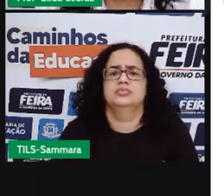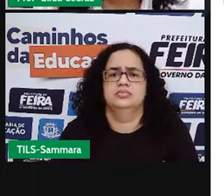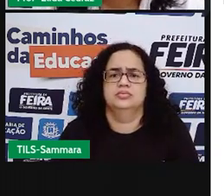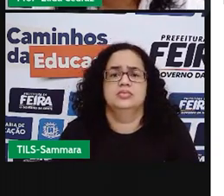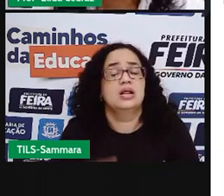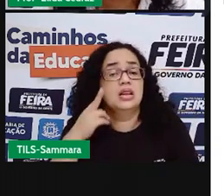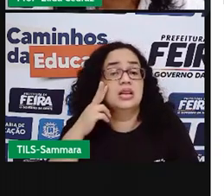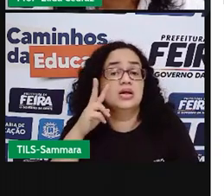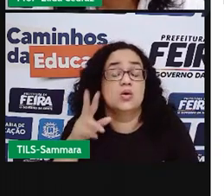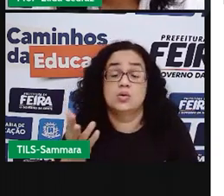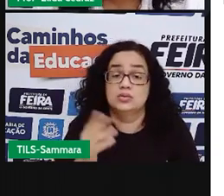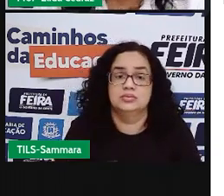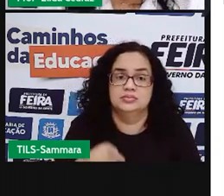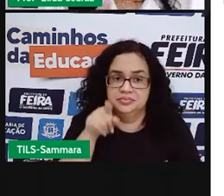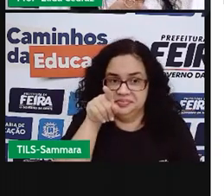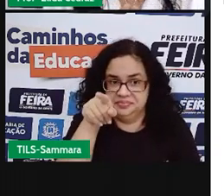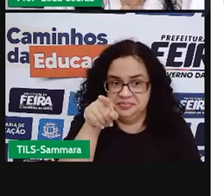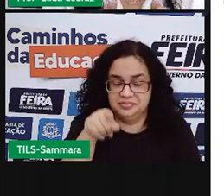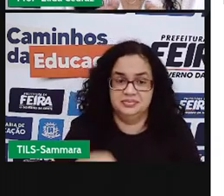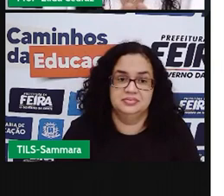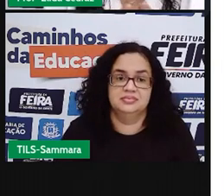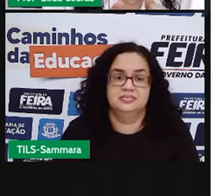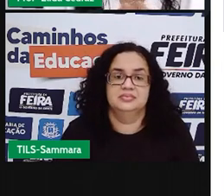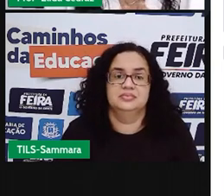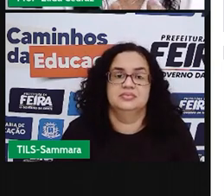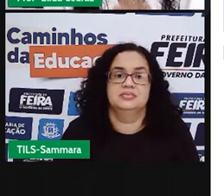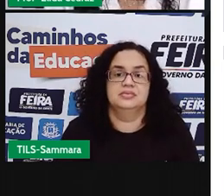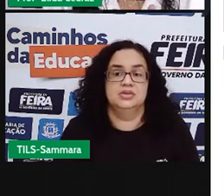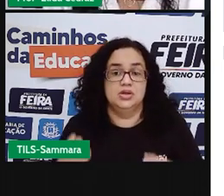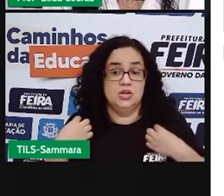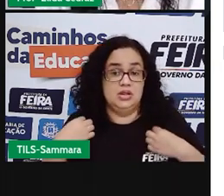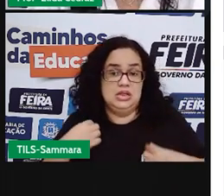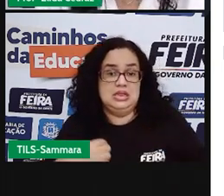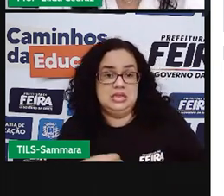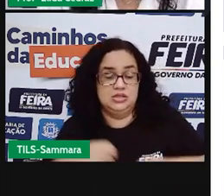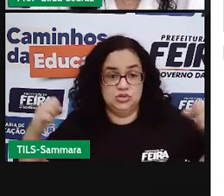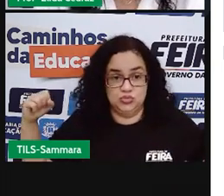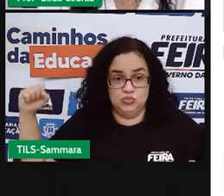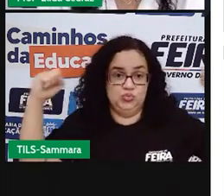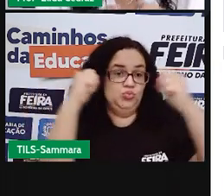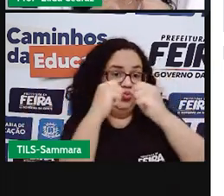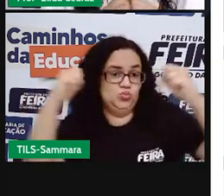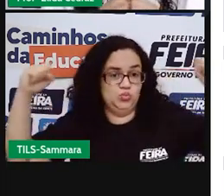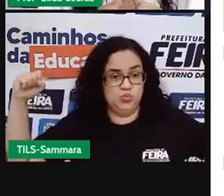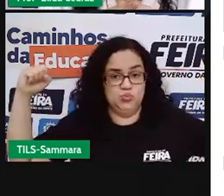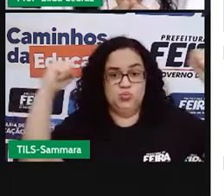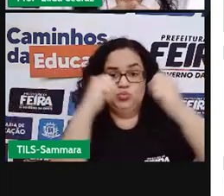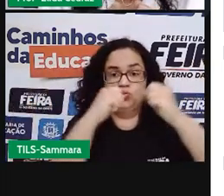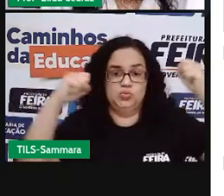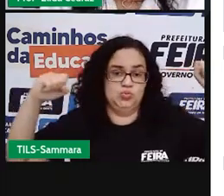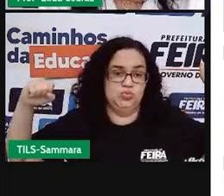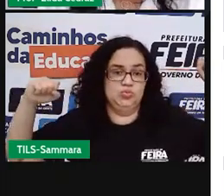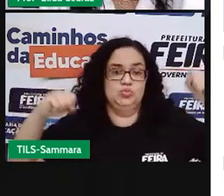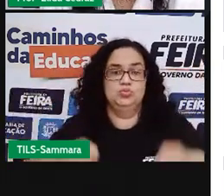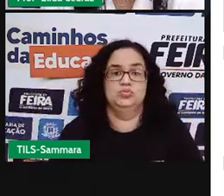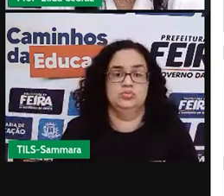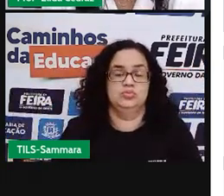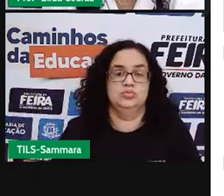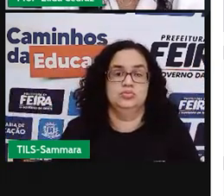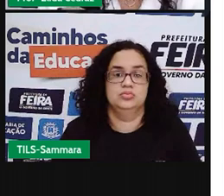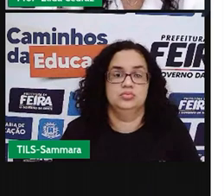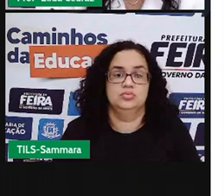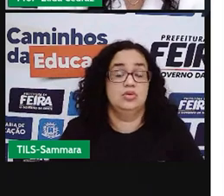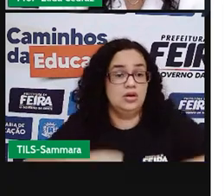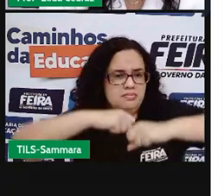A Pró colocou ali, ó, uns aparelhozinhos de exercício, aquele que fica assim com a mãozinha, né? Para